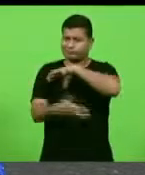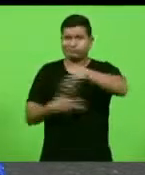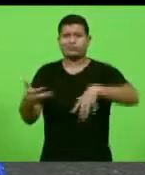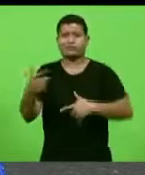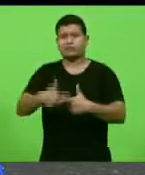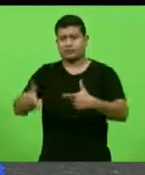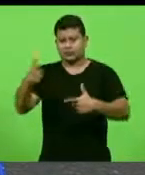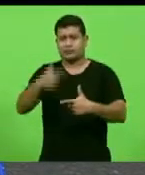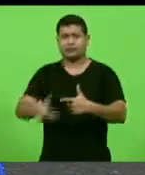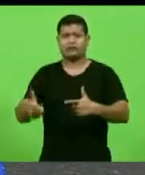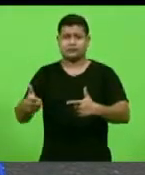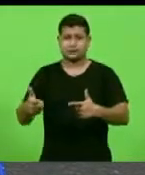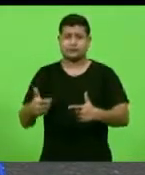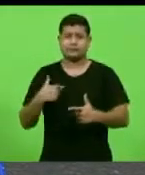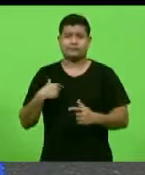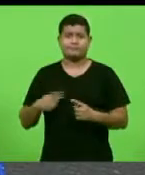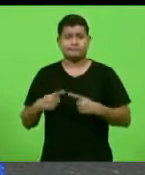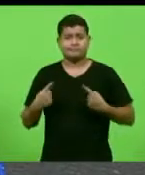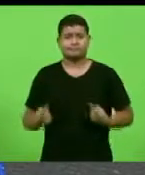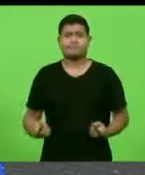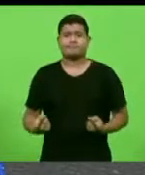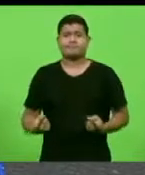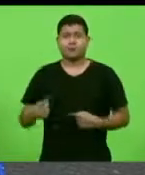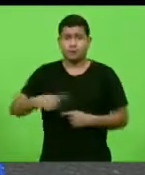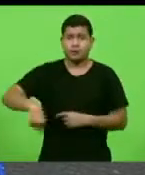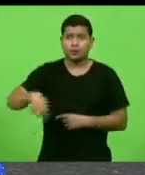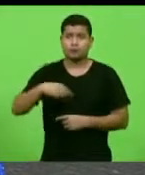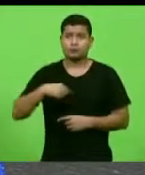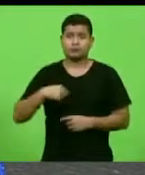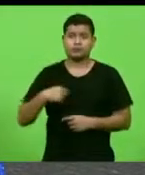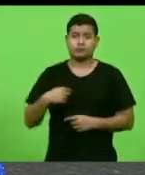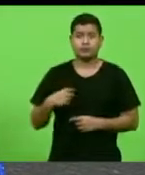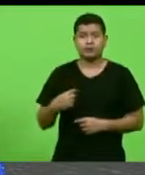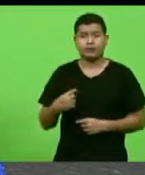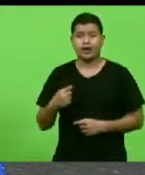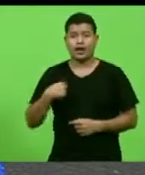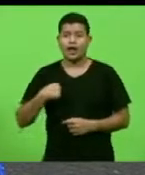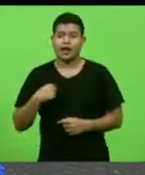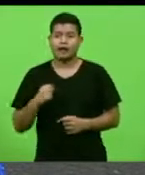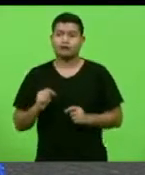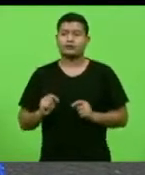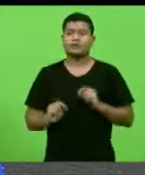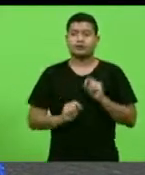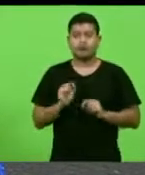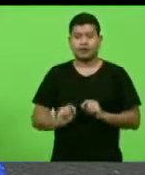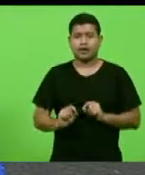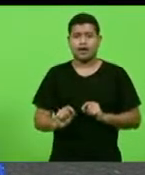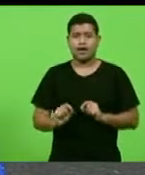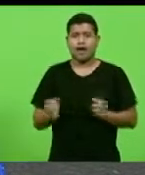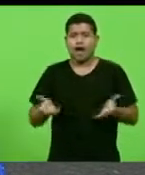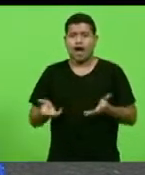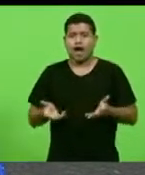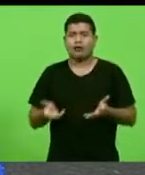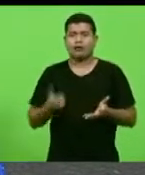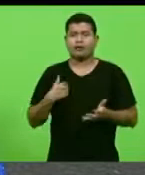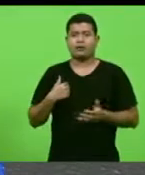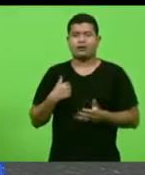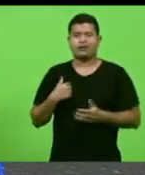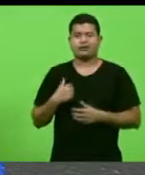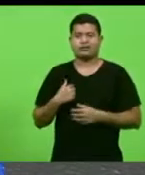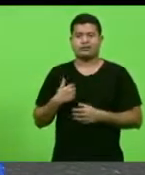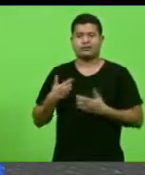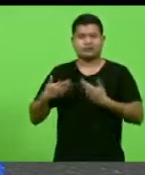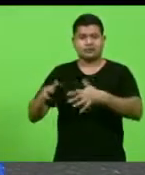e então, nós não podemos perder esta oportunidade para tratarmos